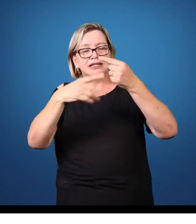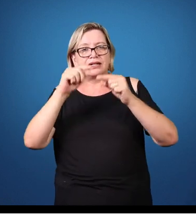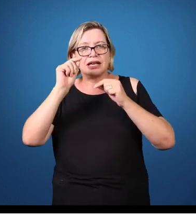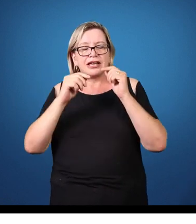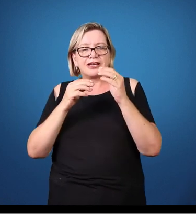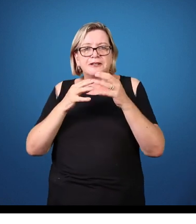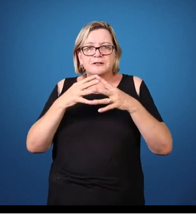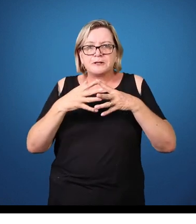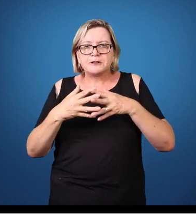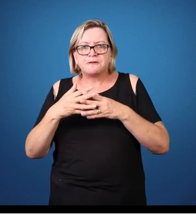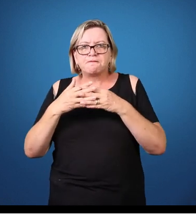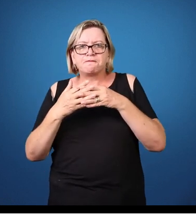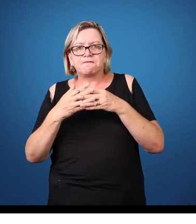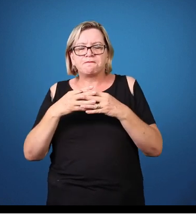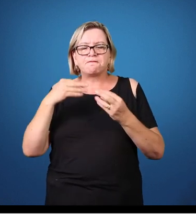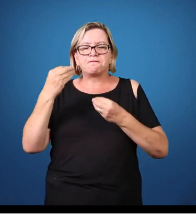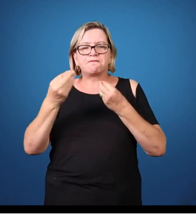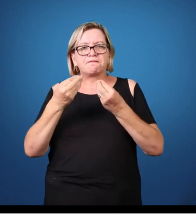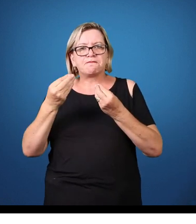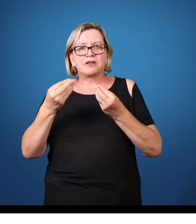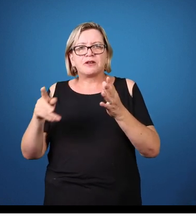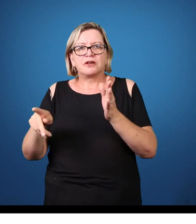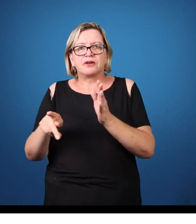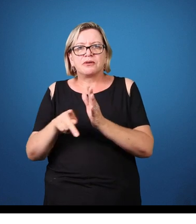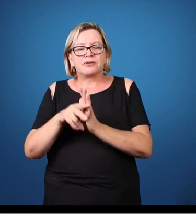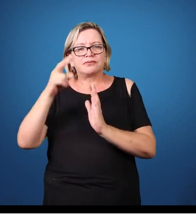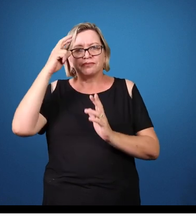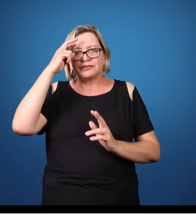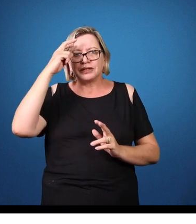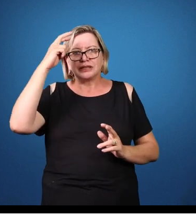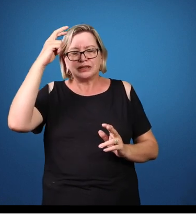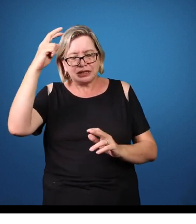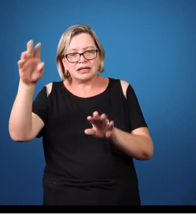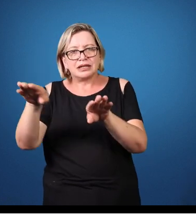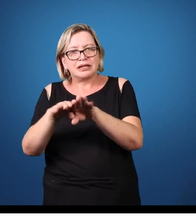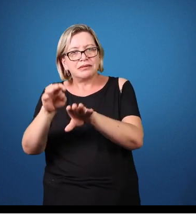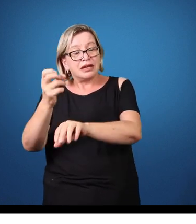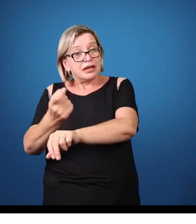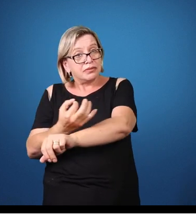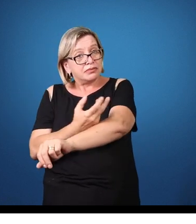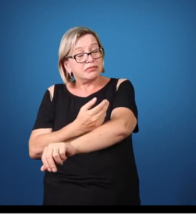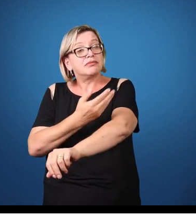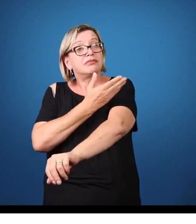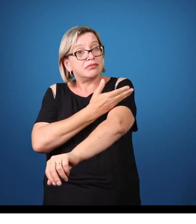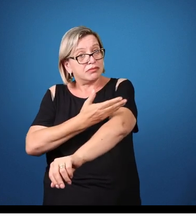emocional ou comportamental. Essa é uma definição do DSM.